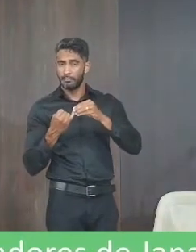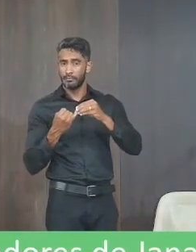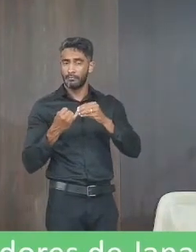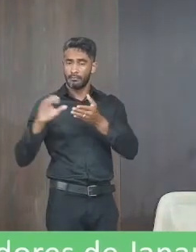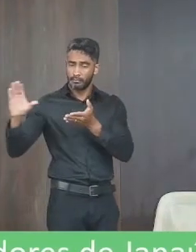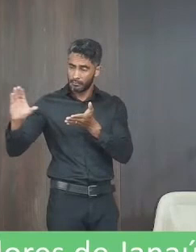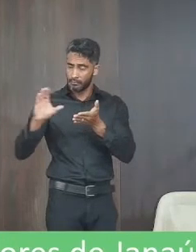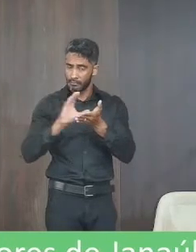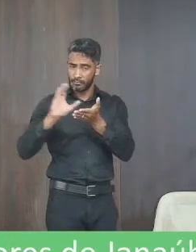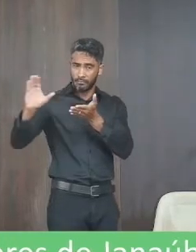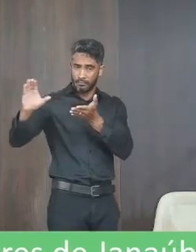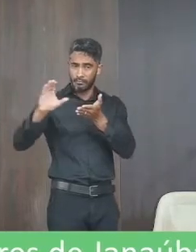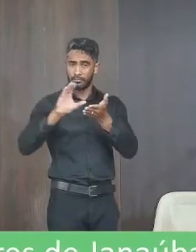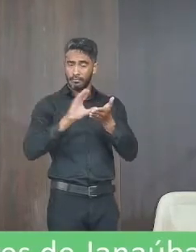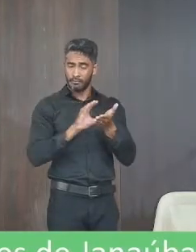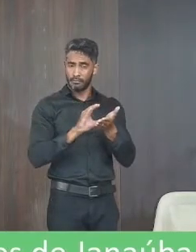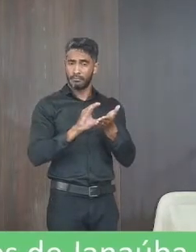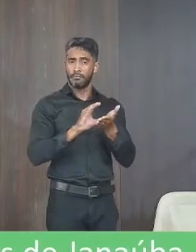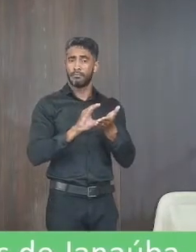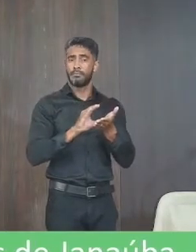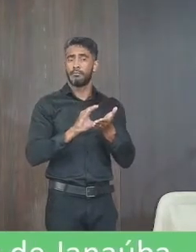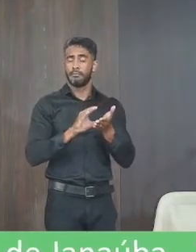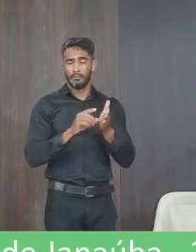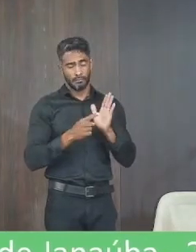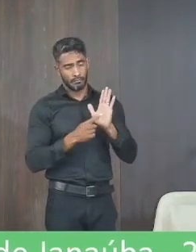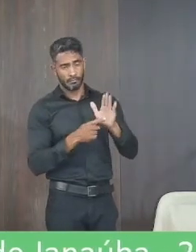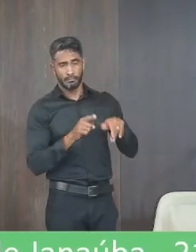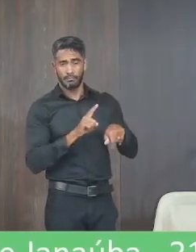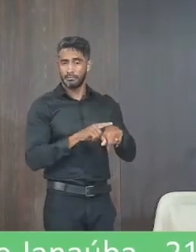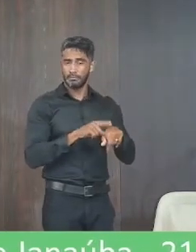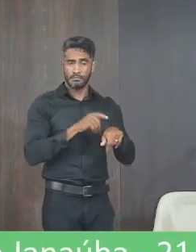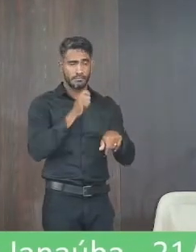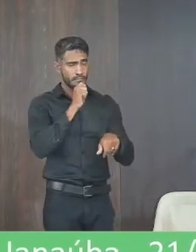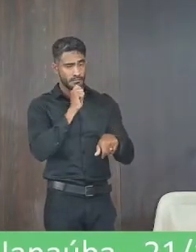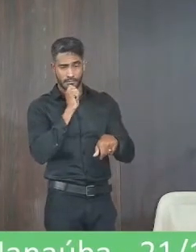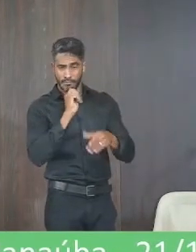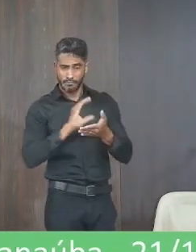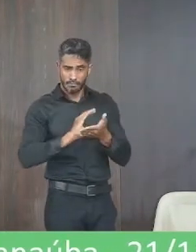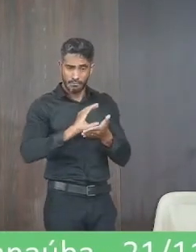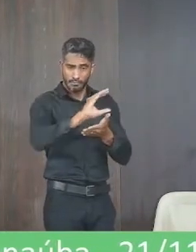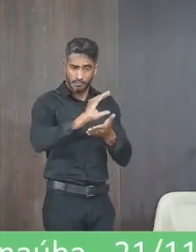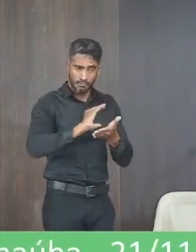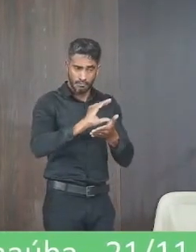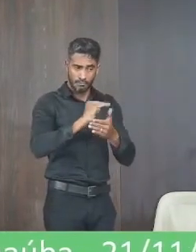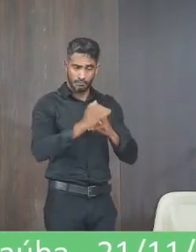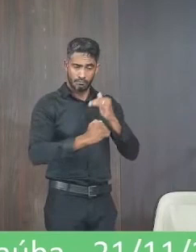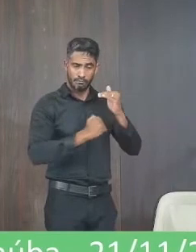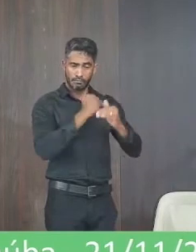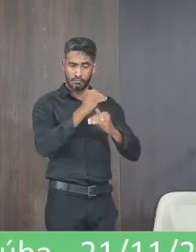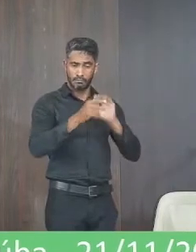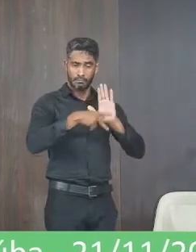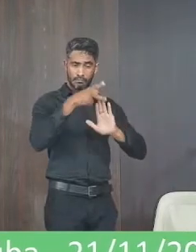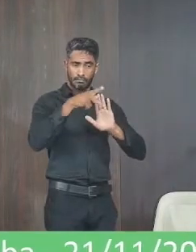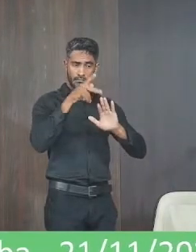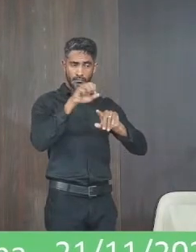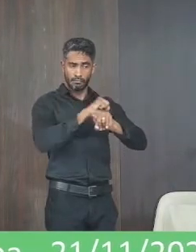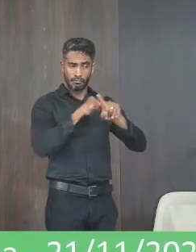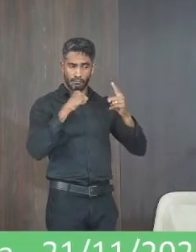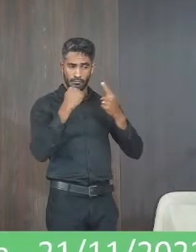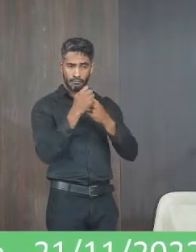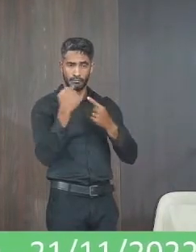as emendas positivas e que a presente data ainda não receberam para desenvolver seus projetos sociais em nosso município